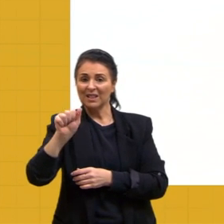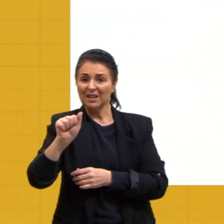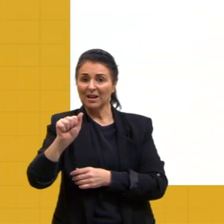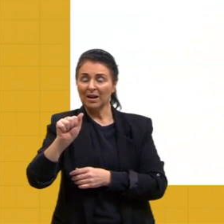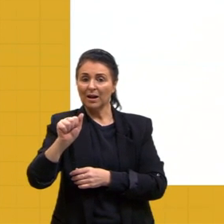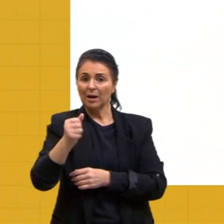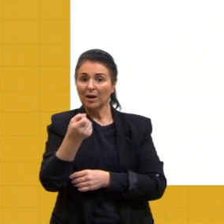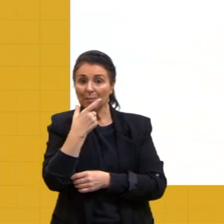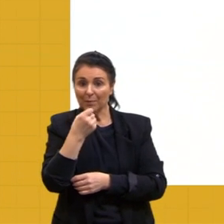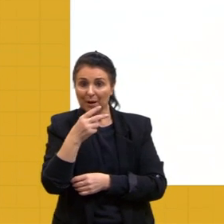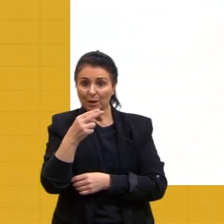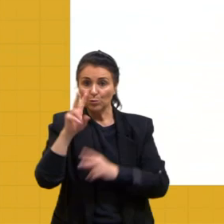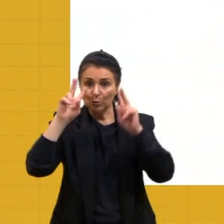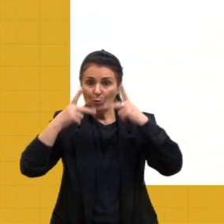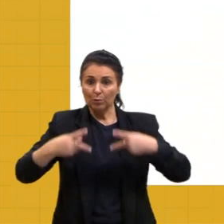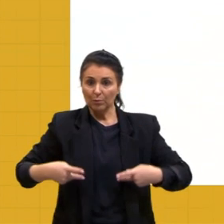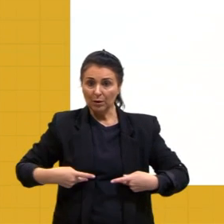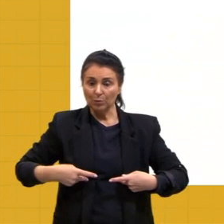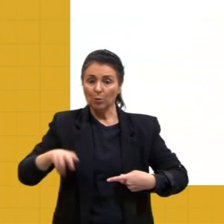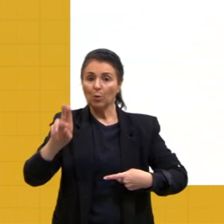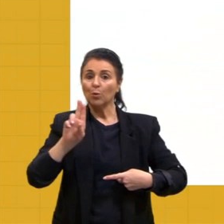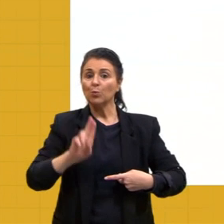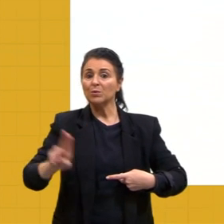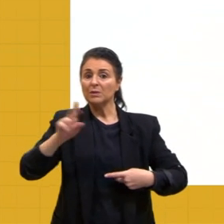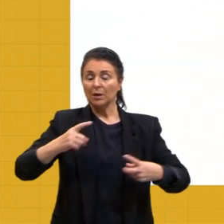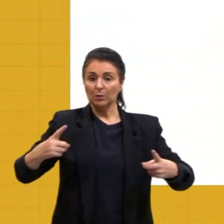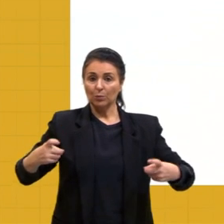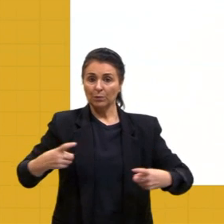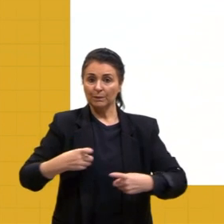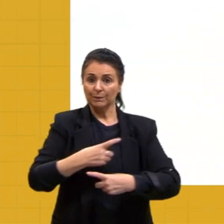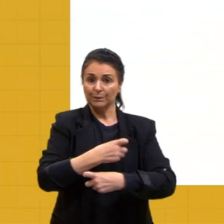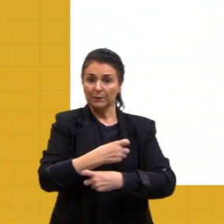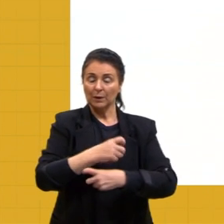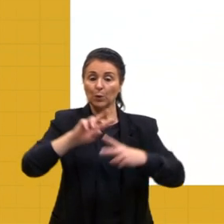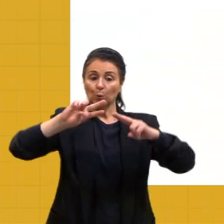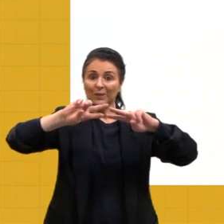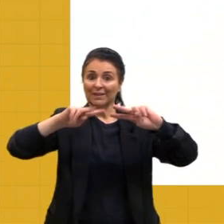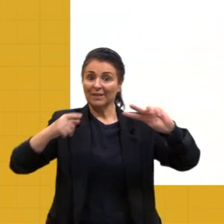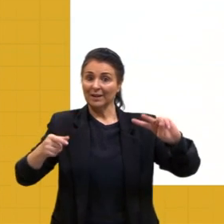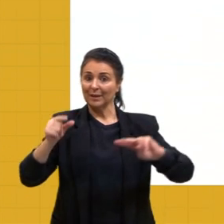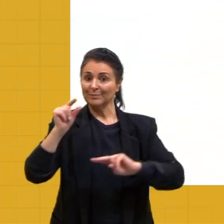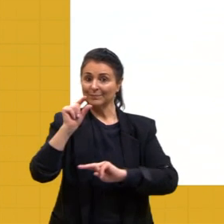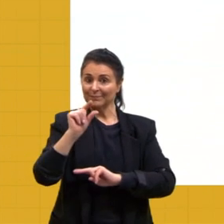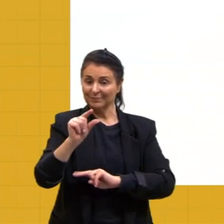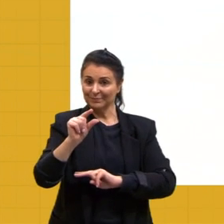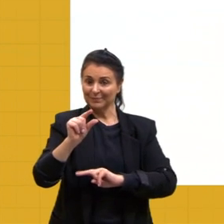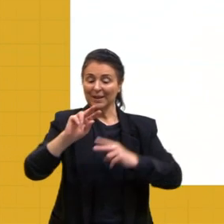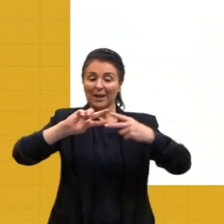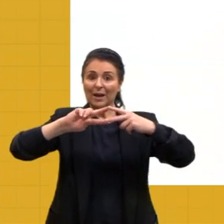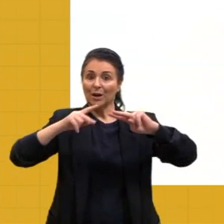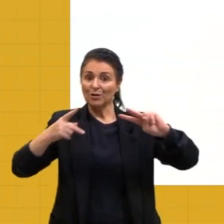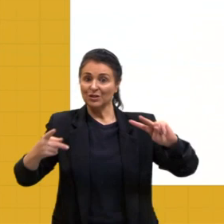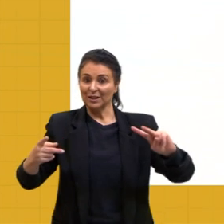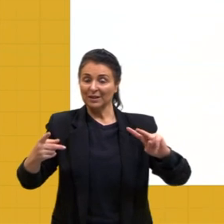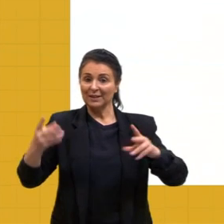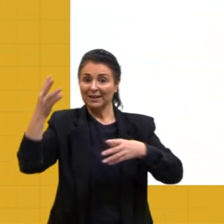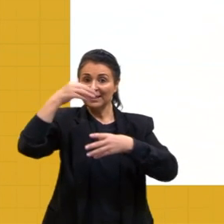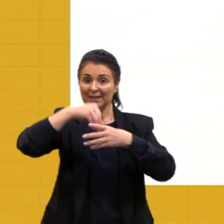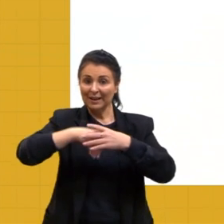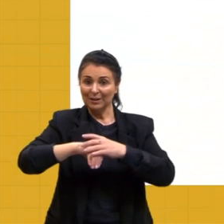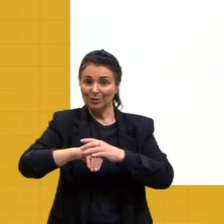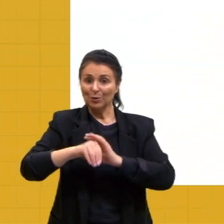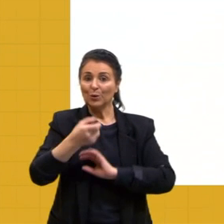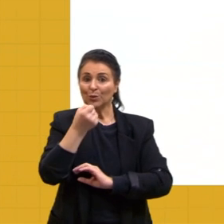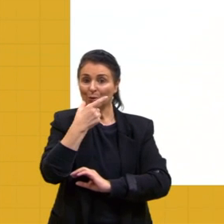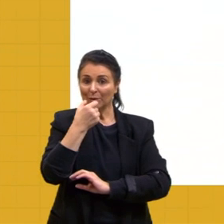gente. Nesse caso, o fragmento do DNA que é o gene da insulina será